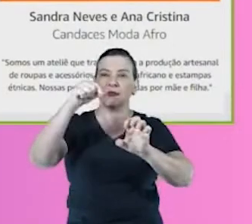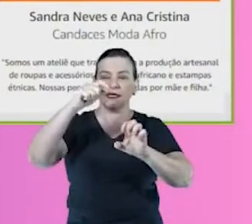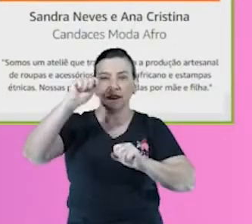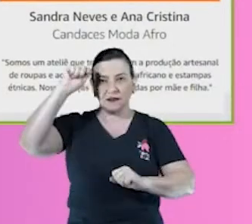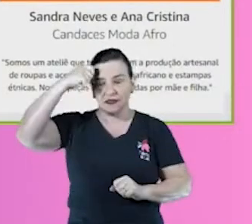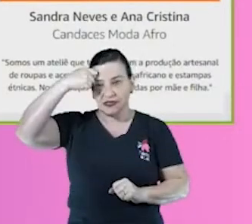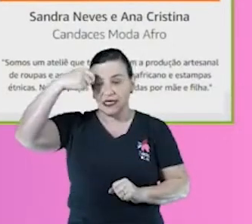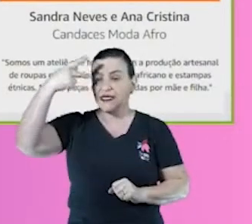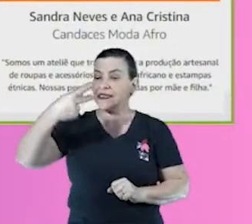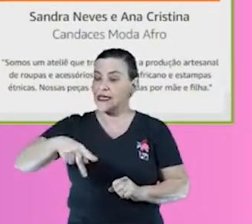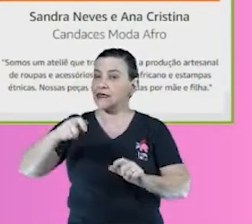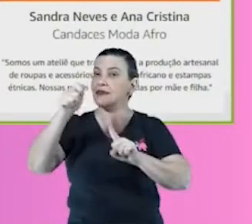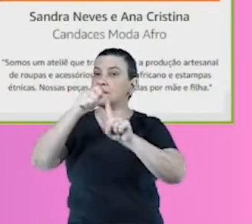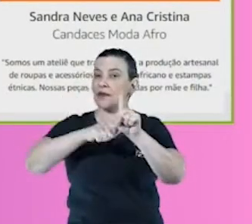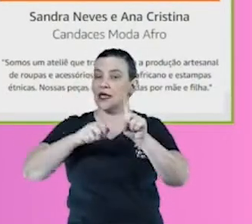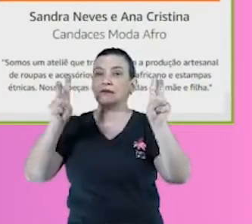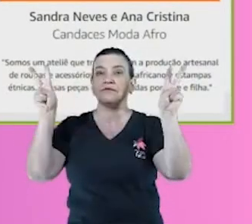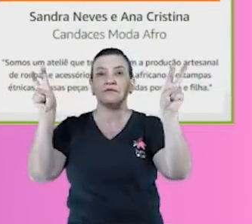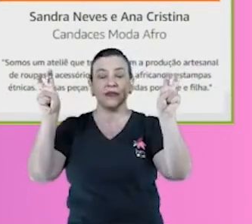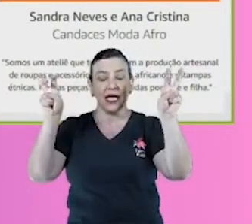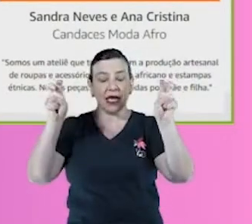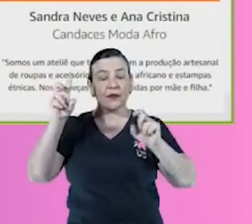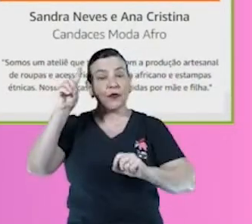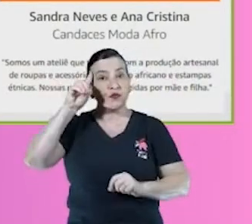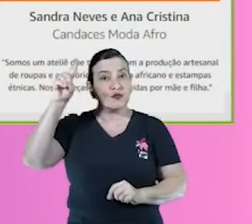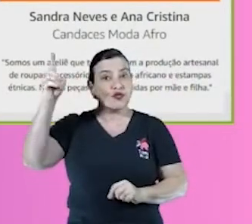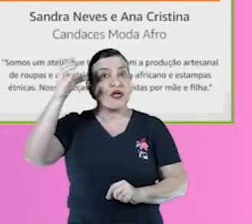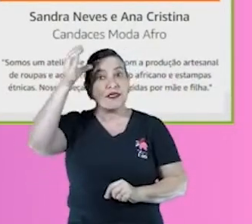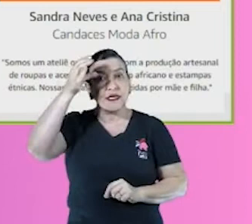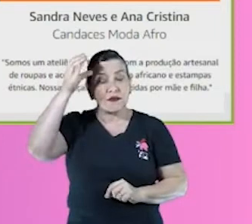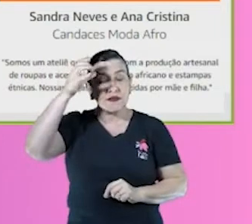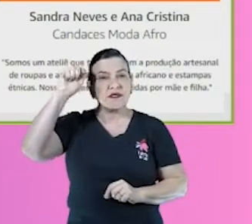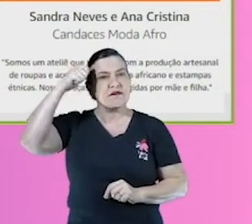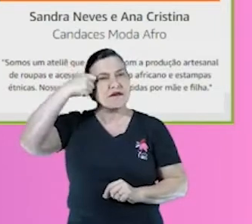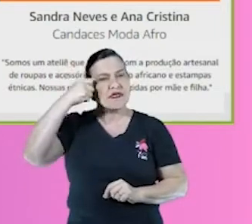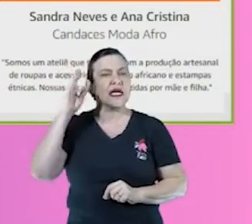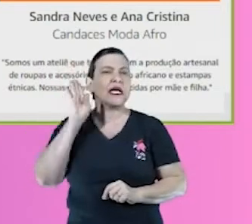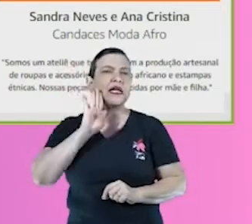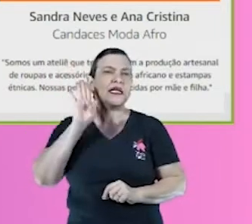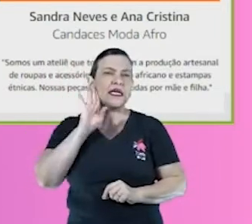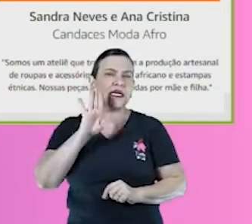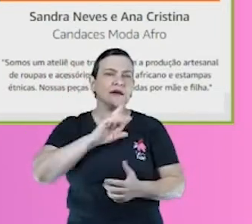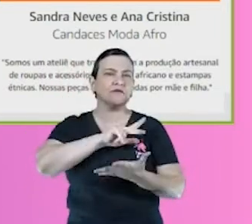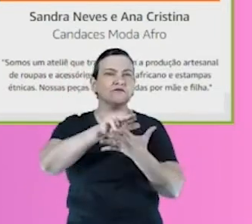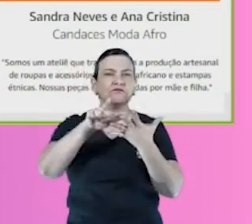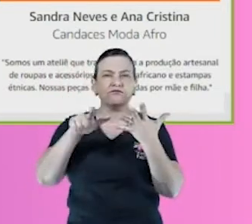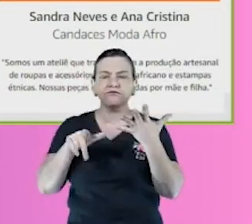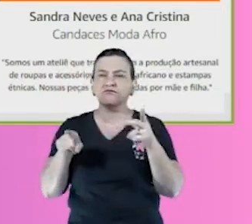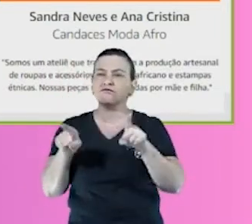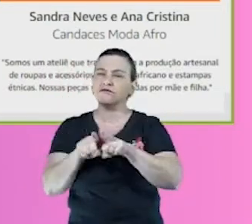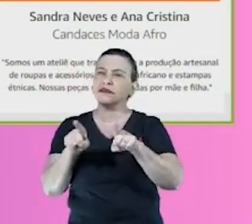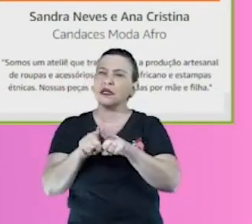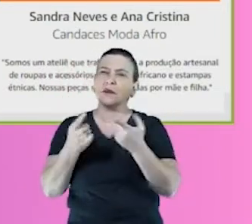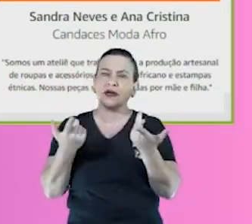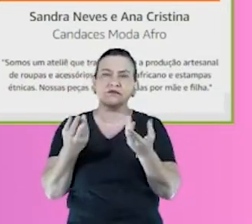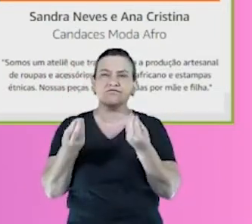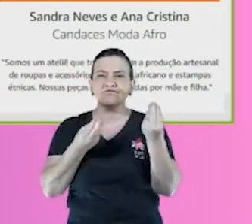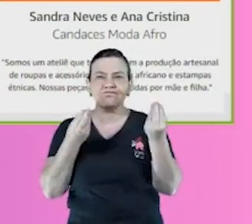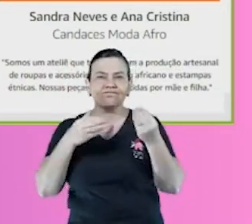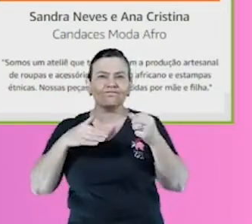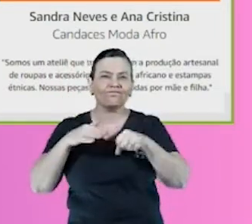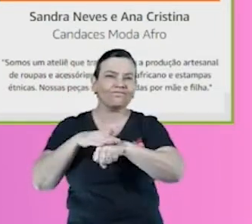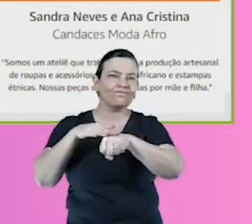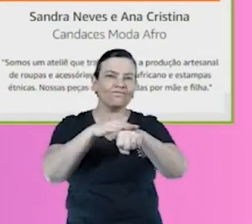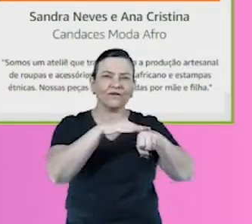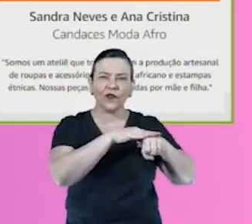importante pra gente como a consciência negra. Então é super legal da gente ver, assim, os diferentes negócios, as diferentes abordagens, assim, é muito